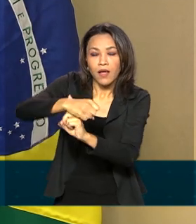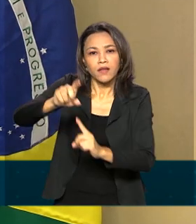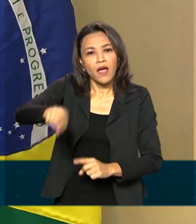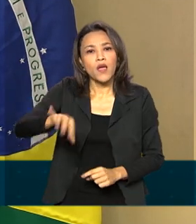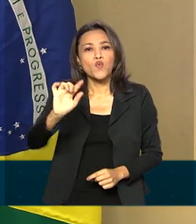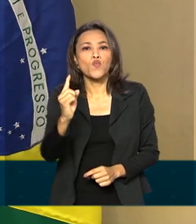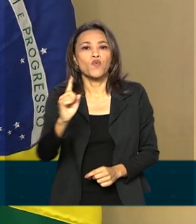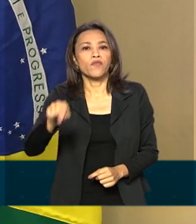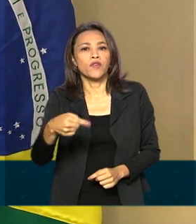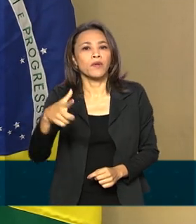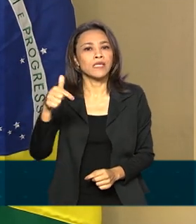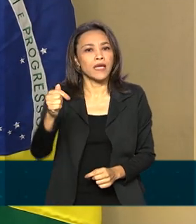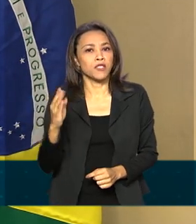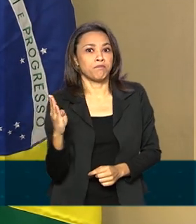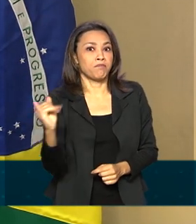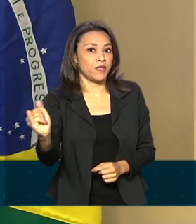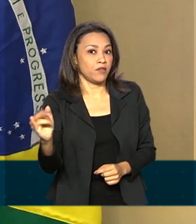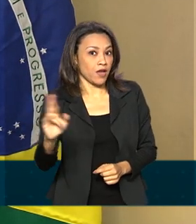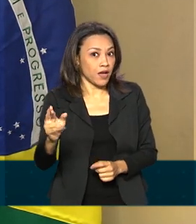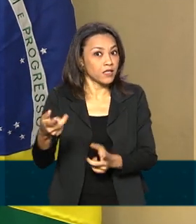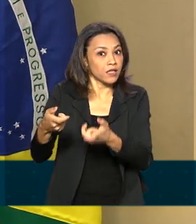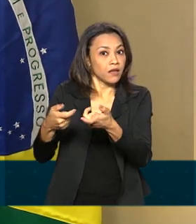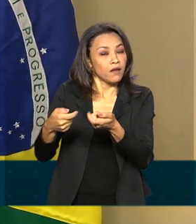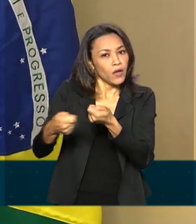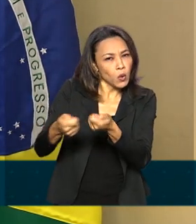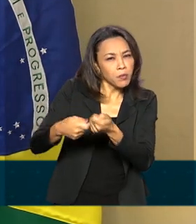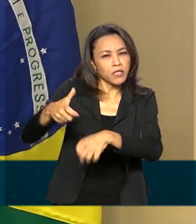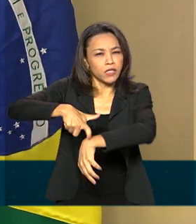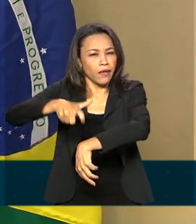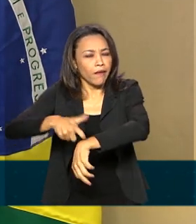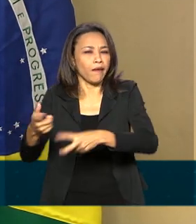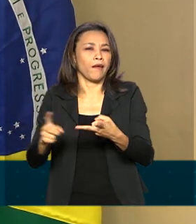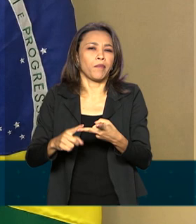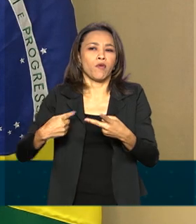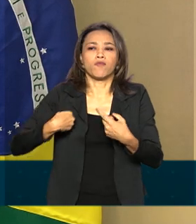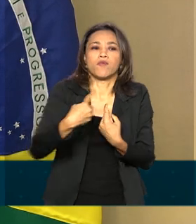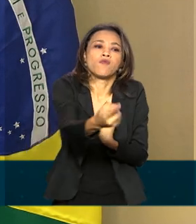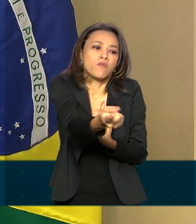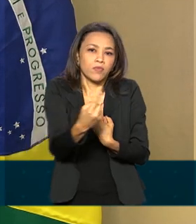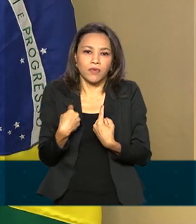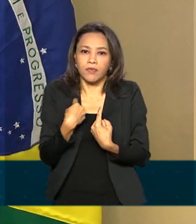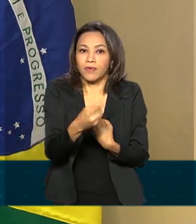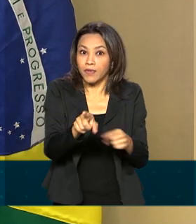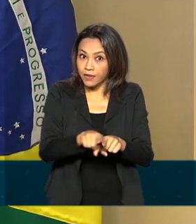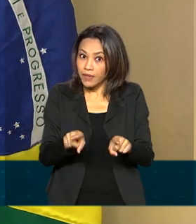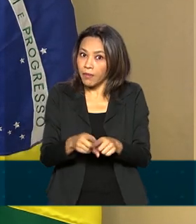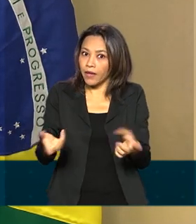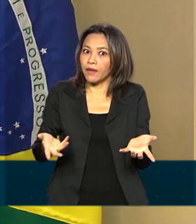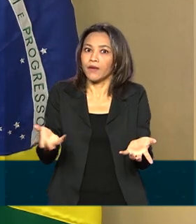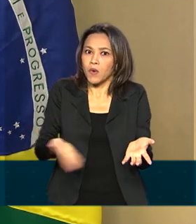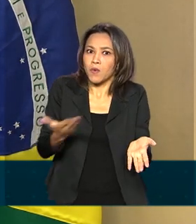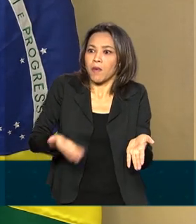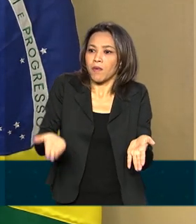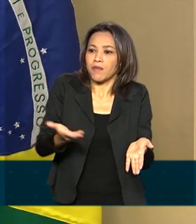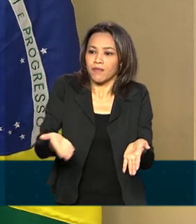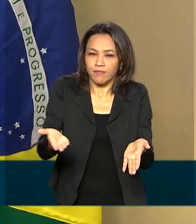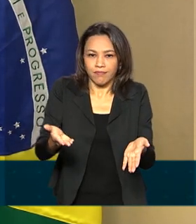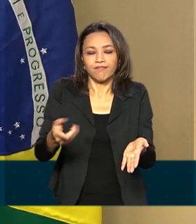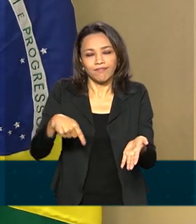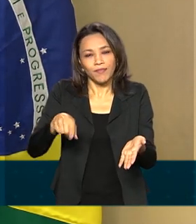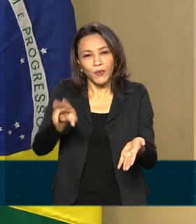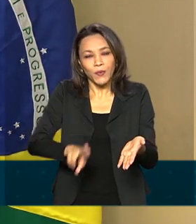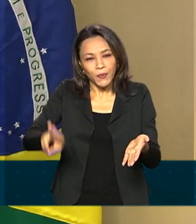,7 bilhão de reais com a economia de tempo, de deslocamento e com o aumento da produtividade a partir desse